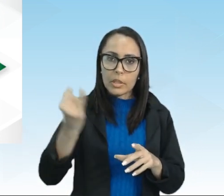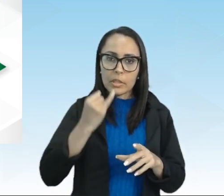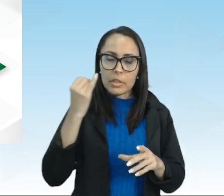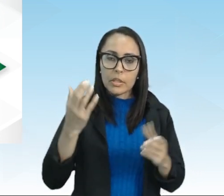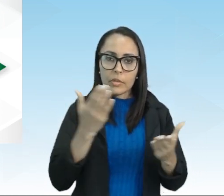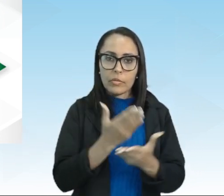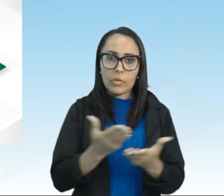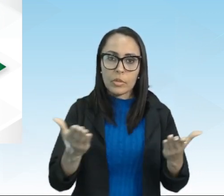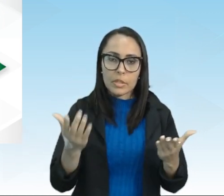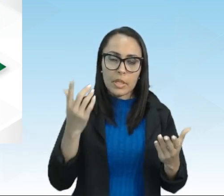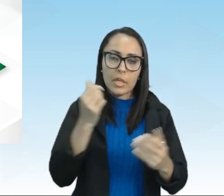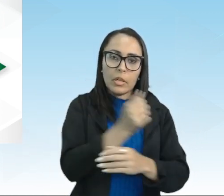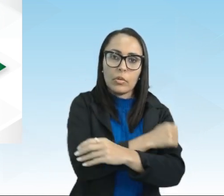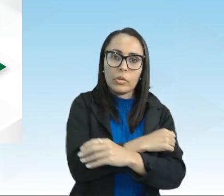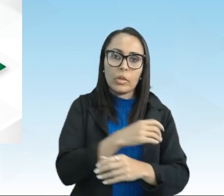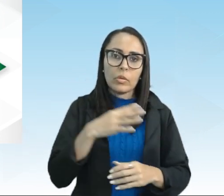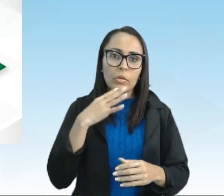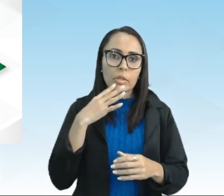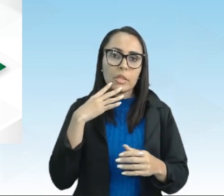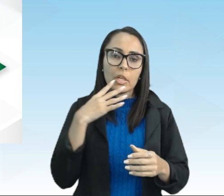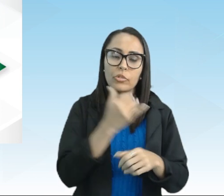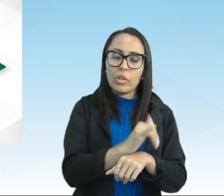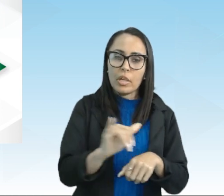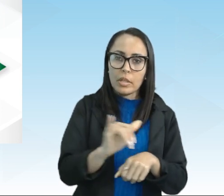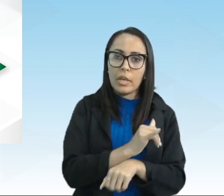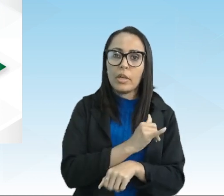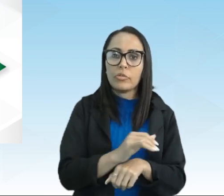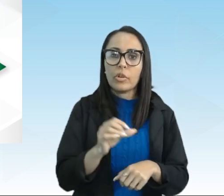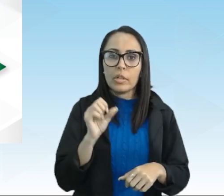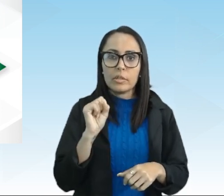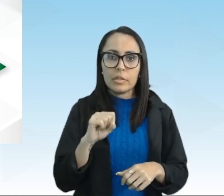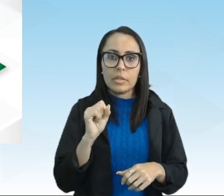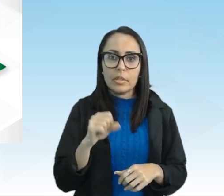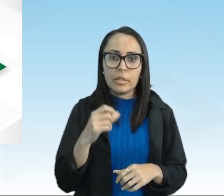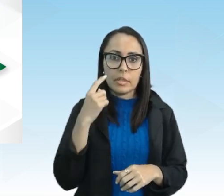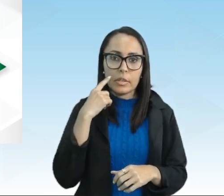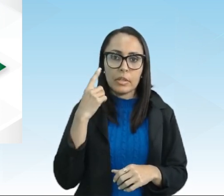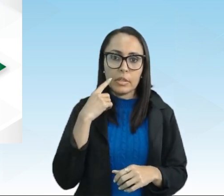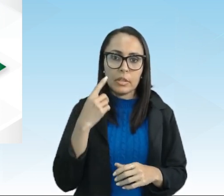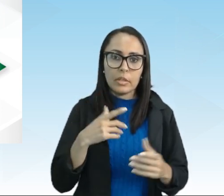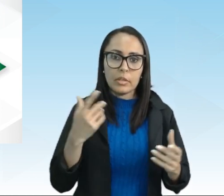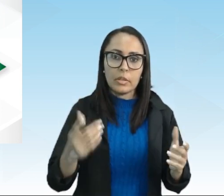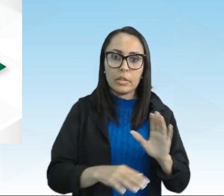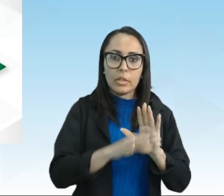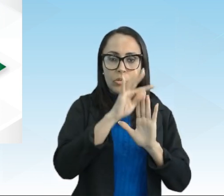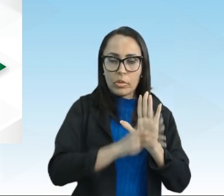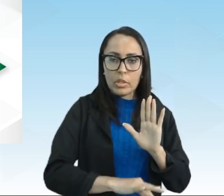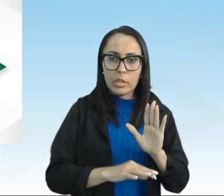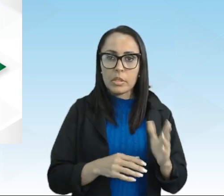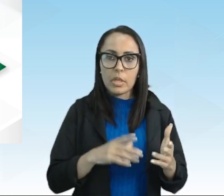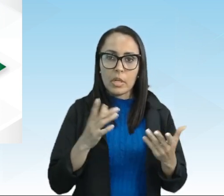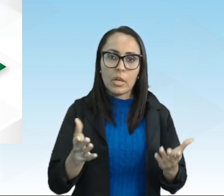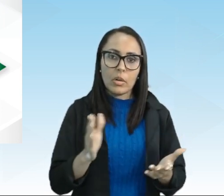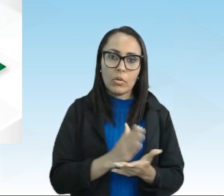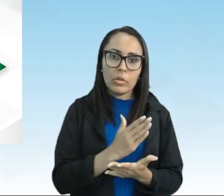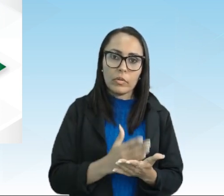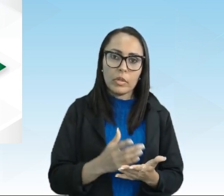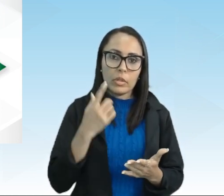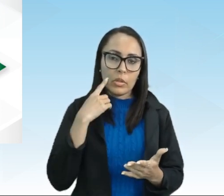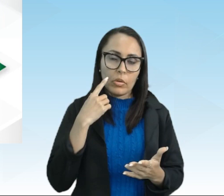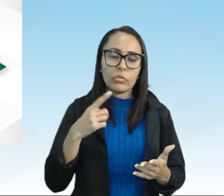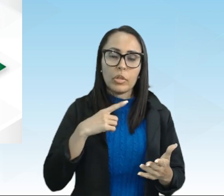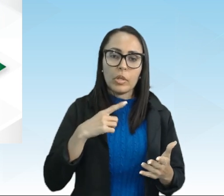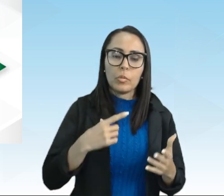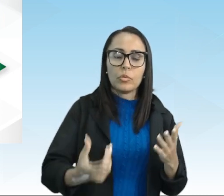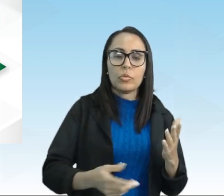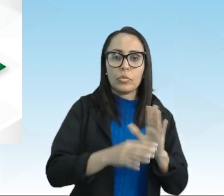estudante conheça as estratégias de retextualizar às vezes nós temos um texto